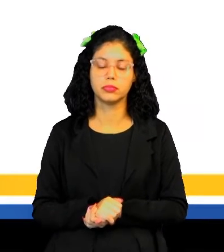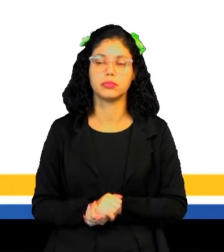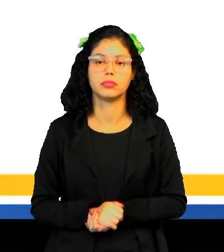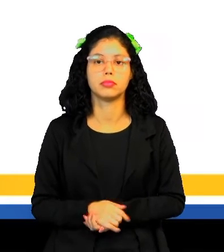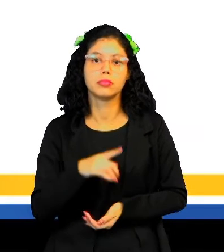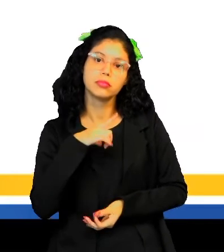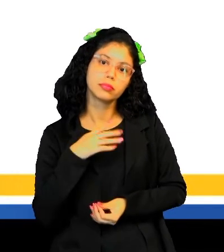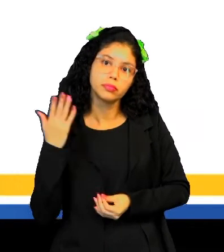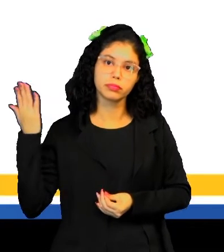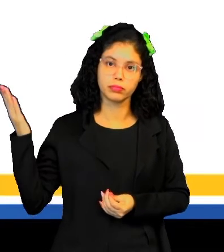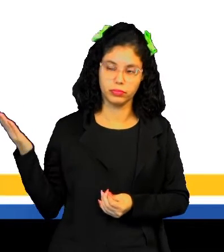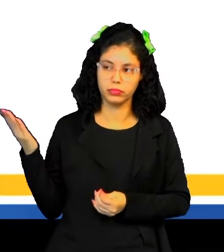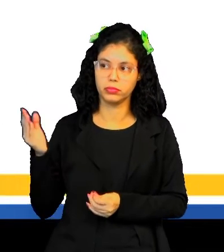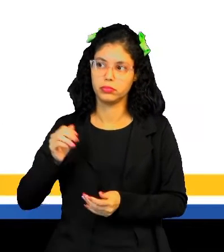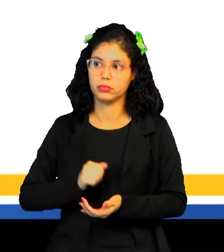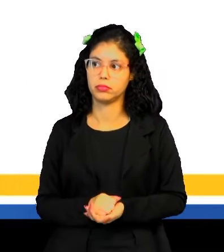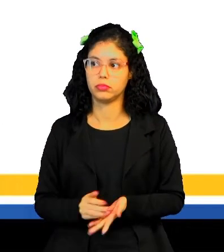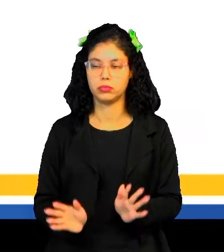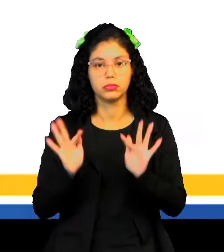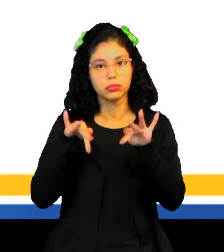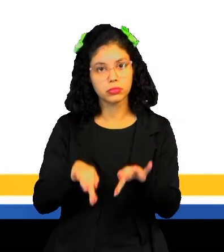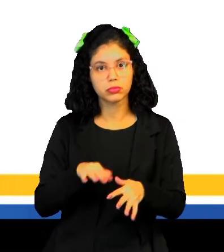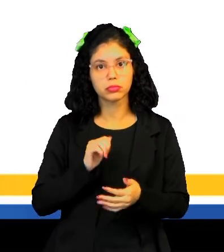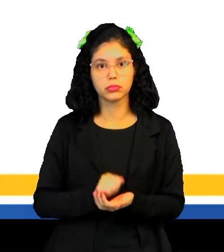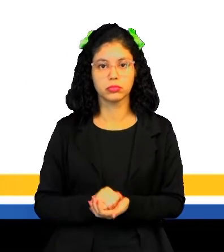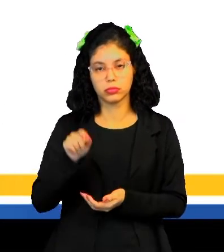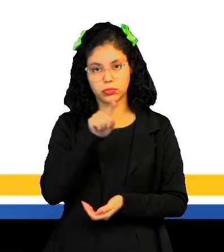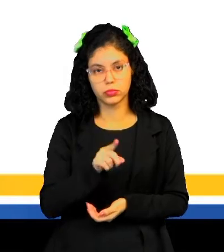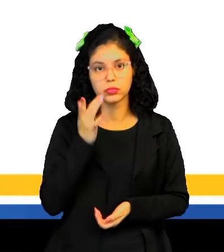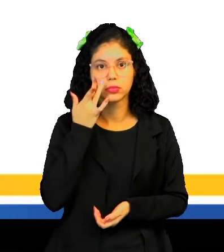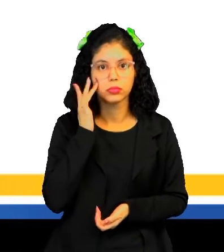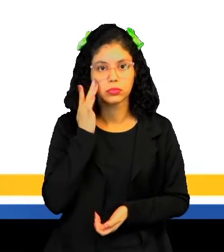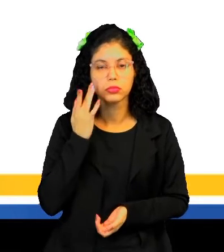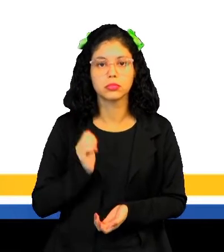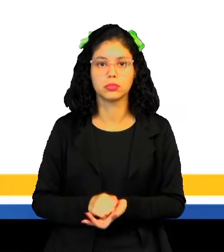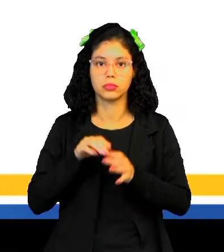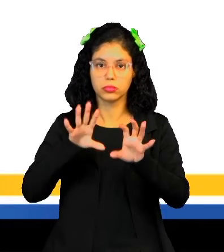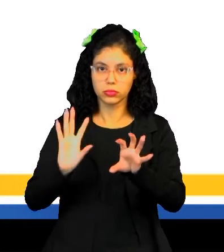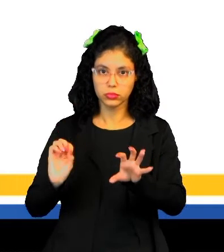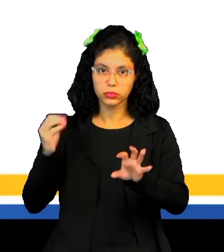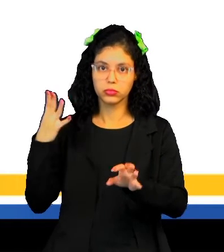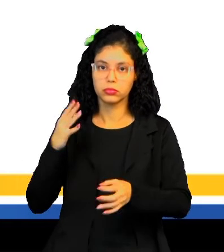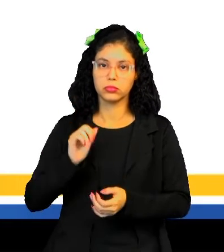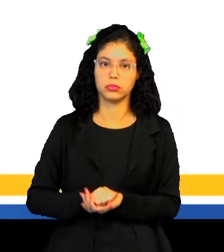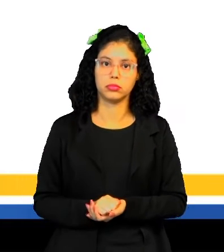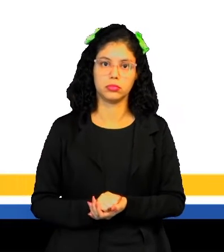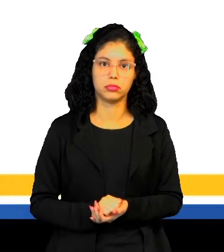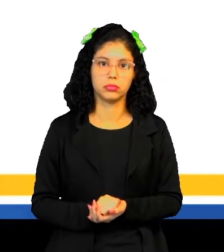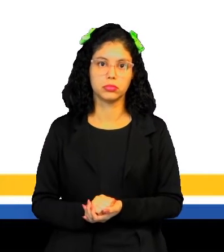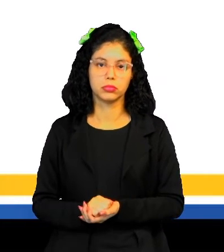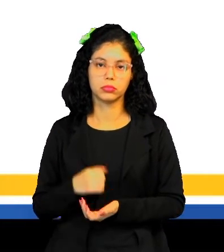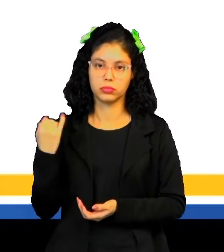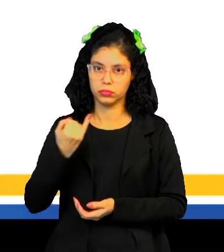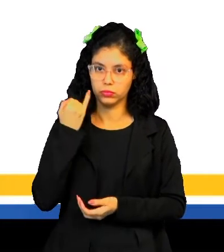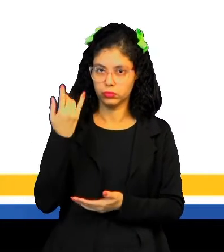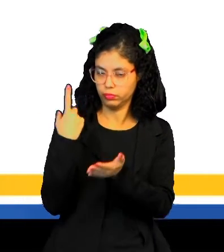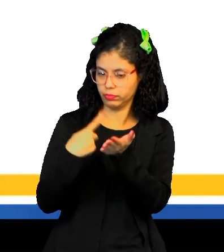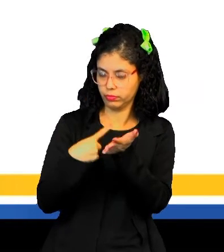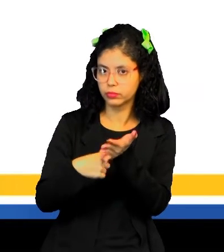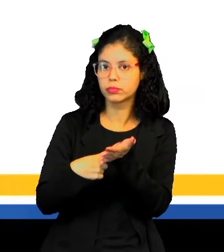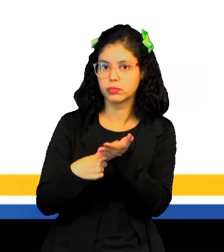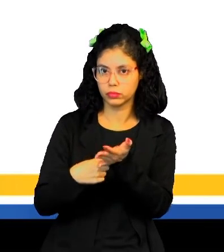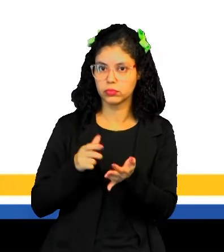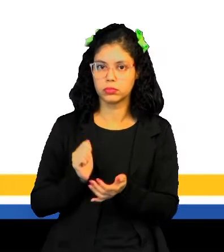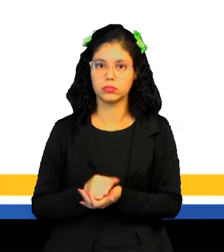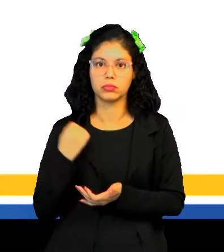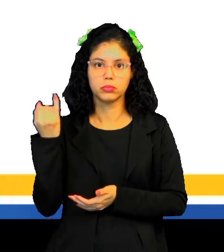E a gente tem aí, né? O fim do ciclo do ouro, né? Em relação à Inconfidência Mineira, né? O principal, o Marte